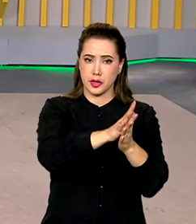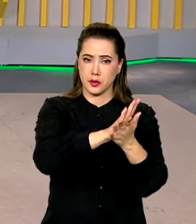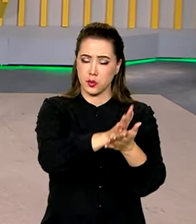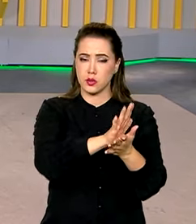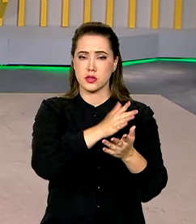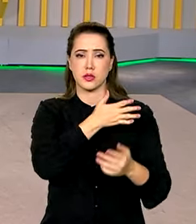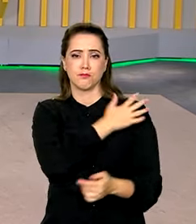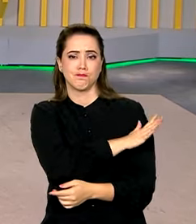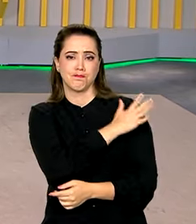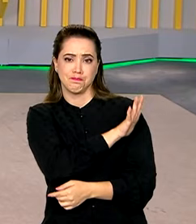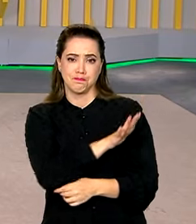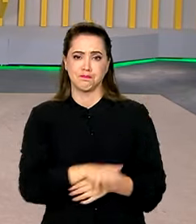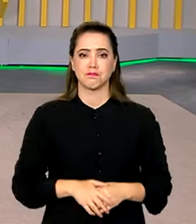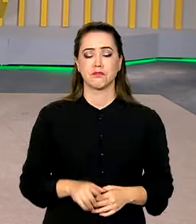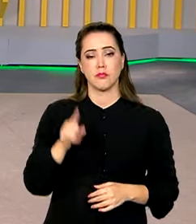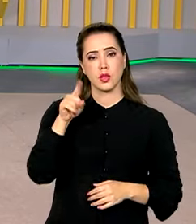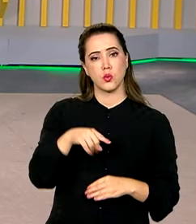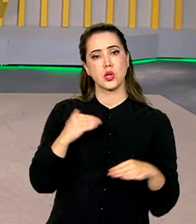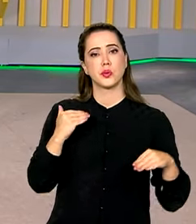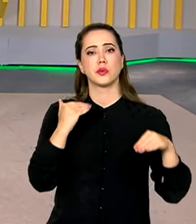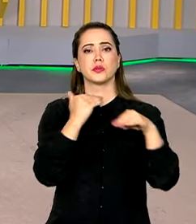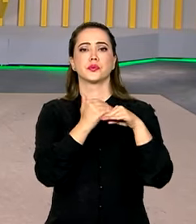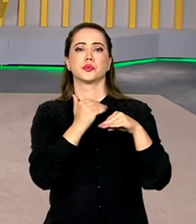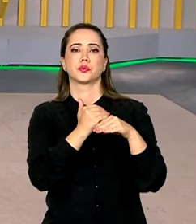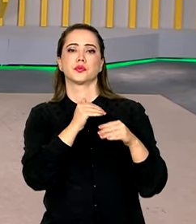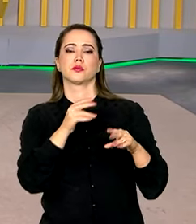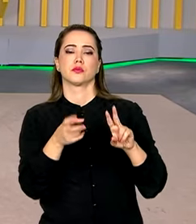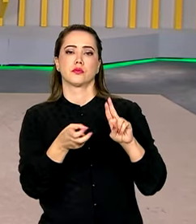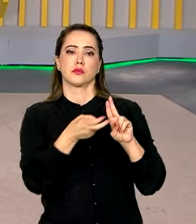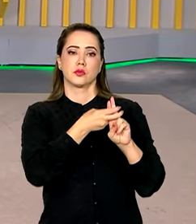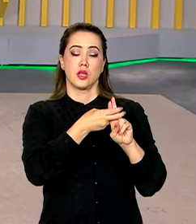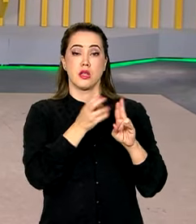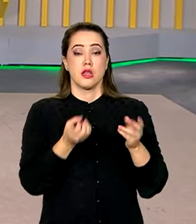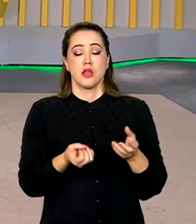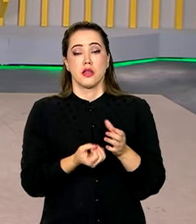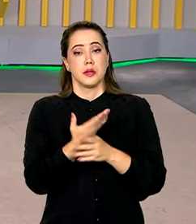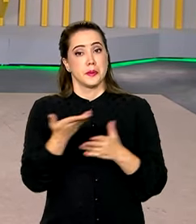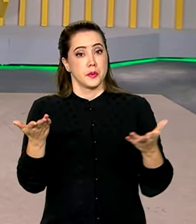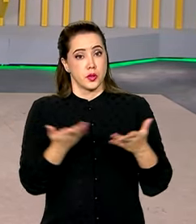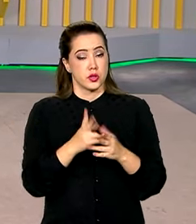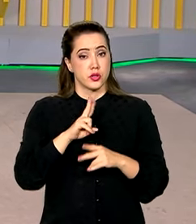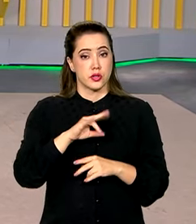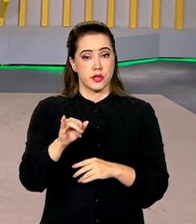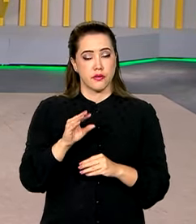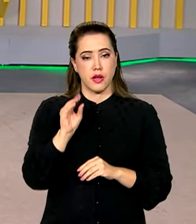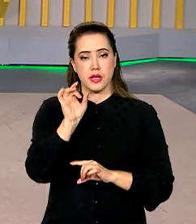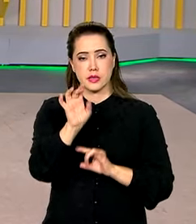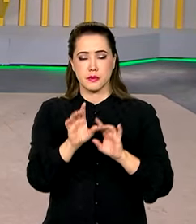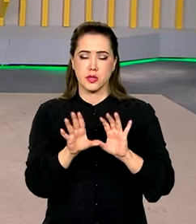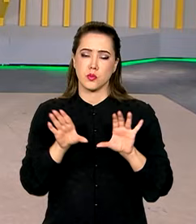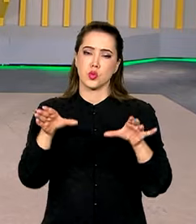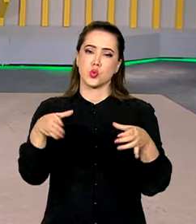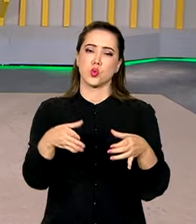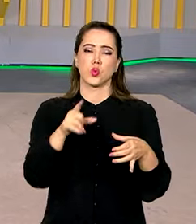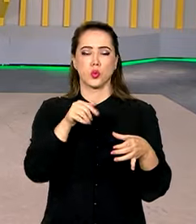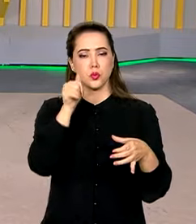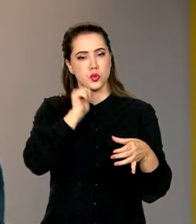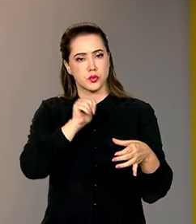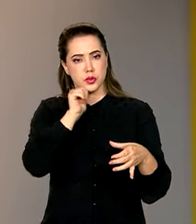preconceito e discriminação. É o Equidade SUS, lançado hoje, que vai atender especialmente as mulheres.